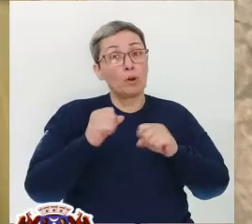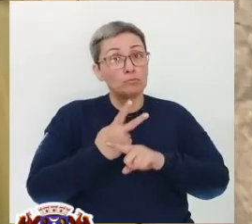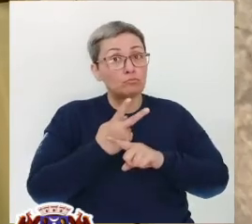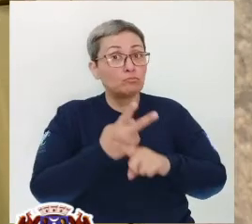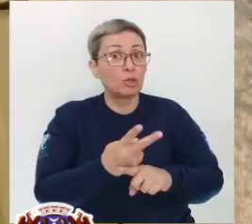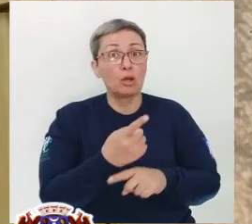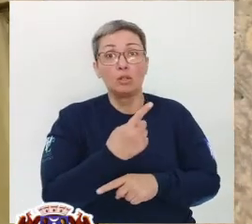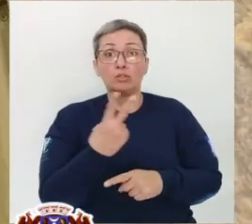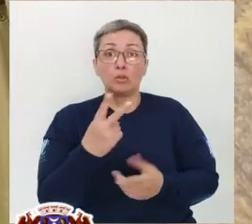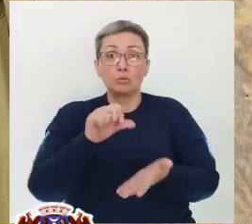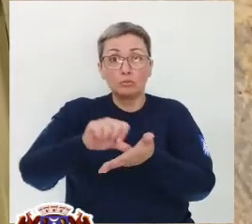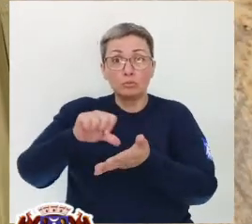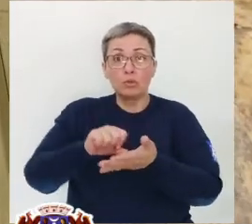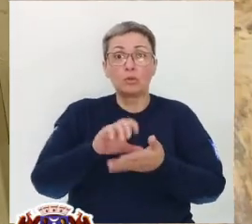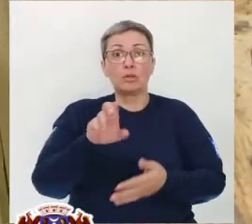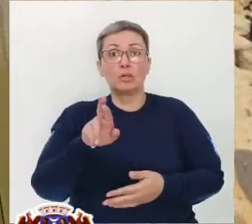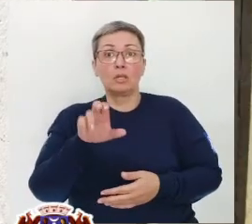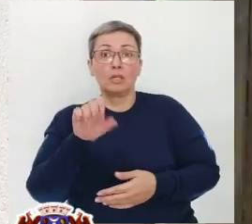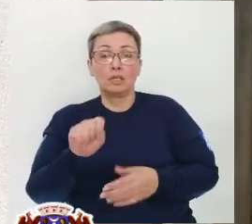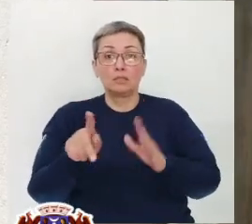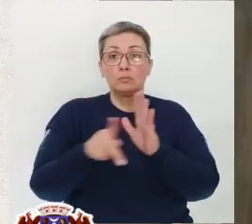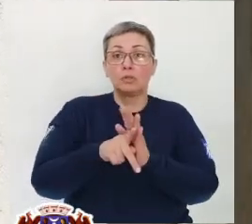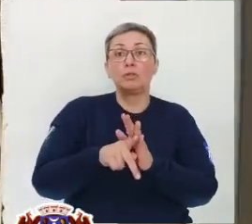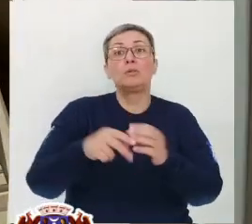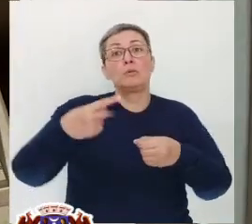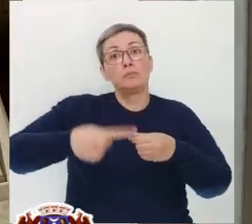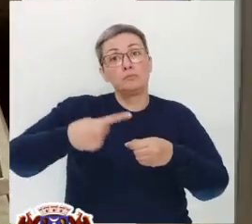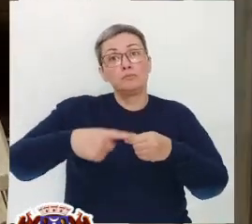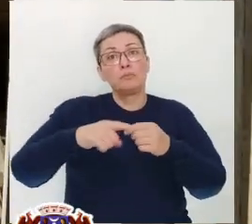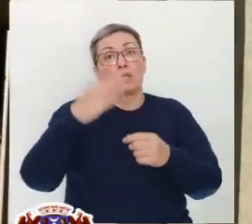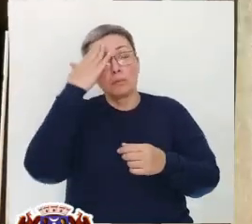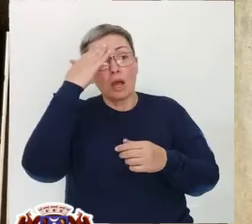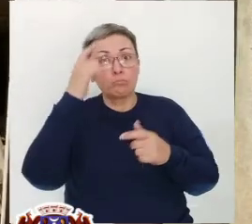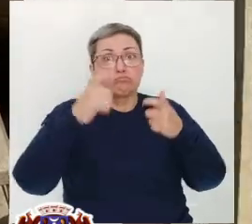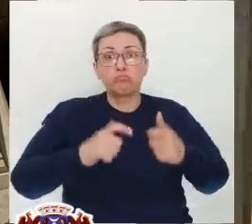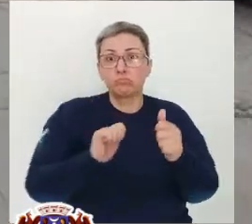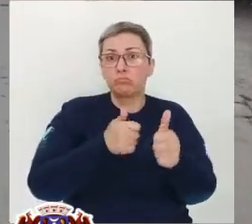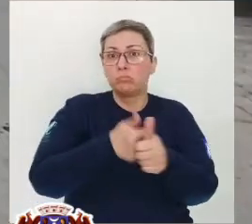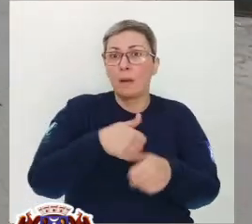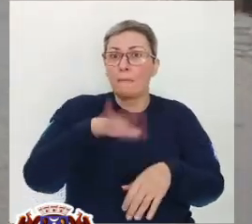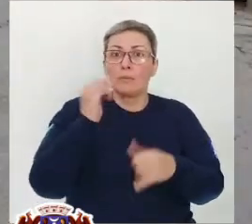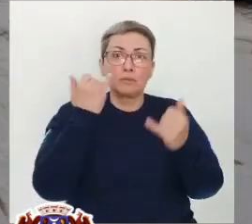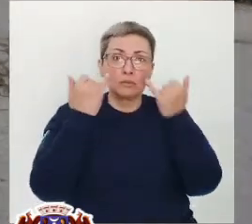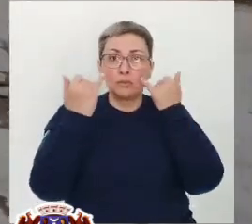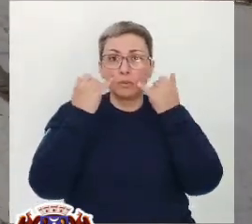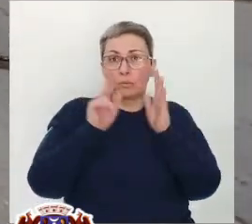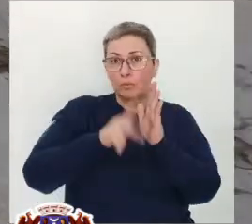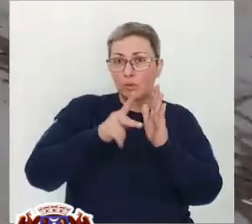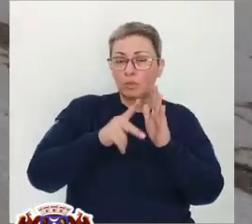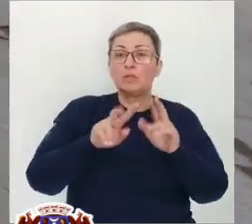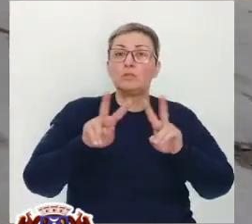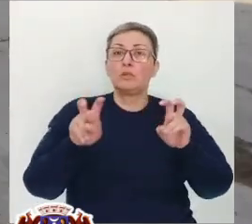pode procurar uma das 12 unidades do CRAS aqui do município. Para saber o CRAS mais próximo de você e para mais informações sobre este